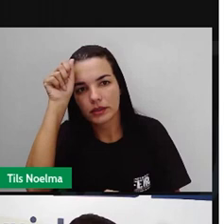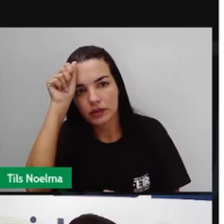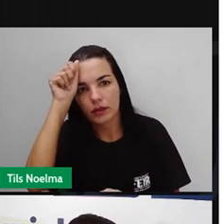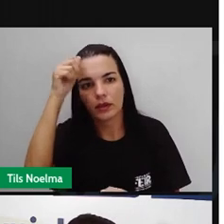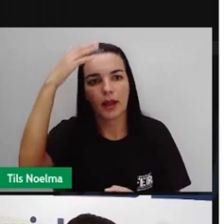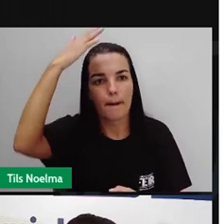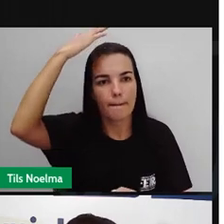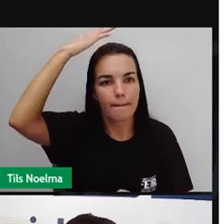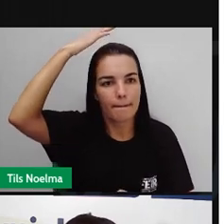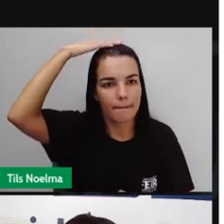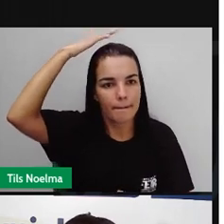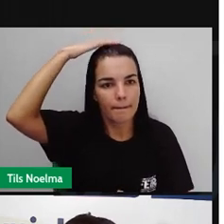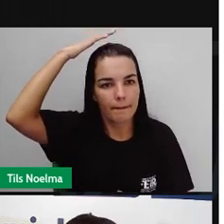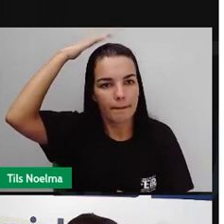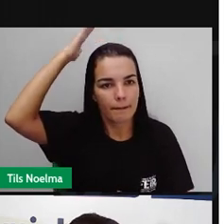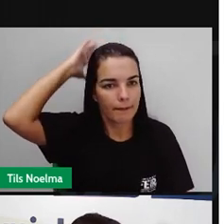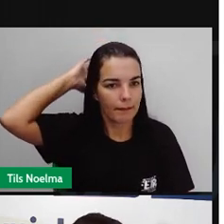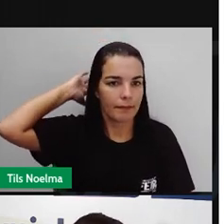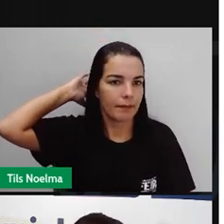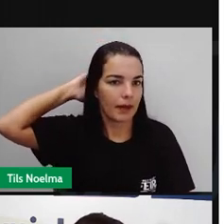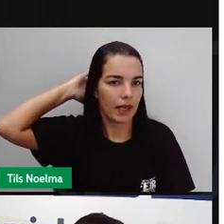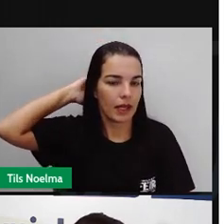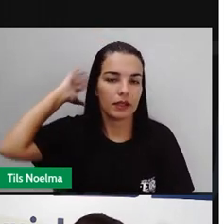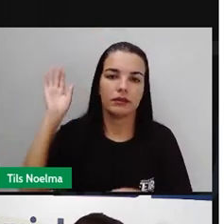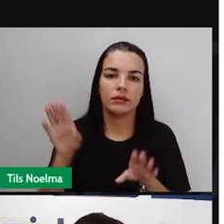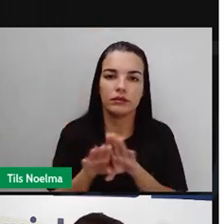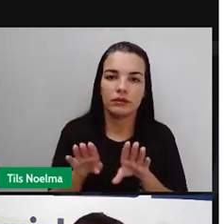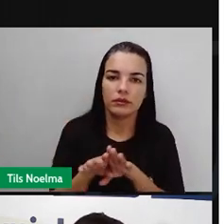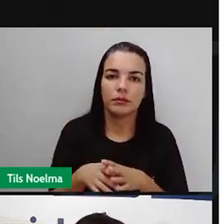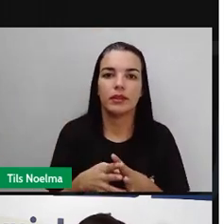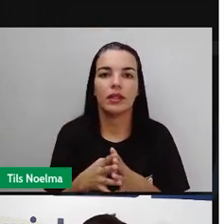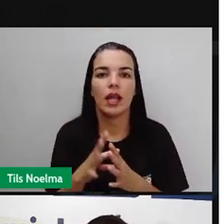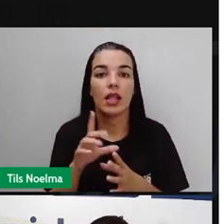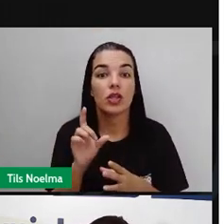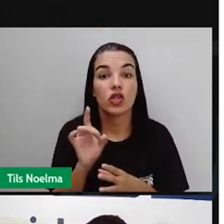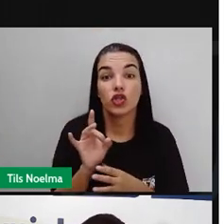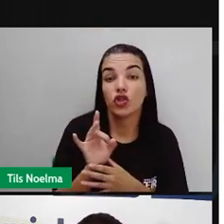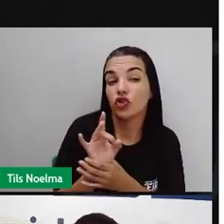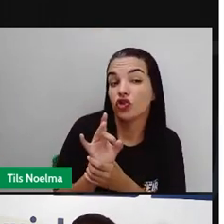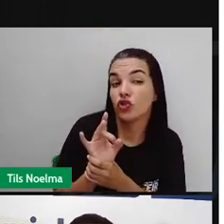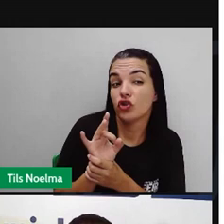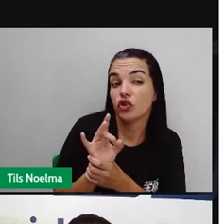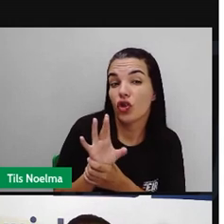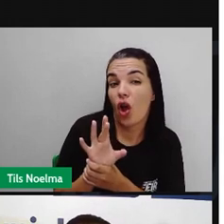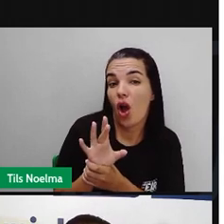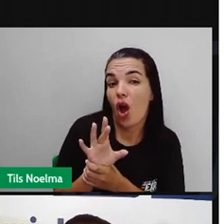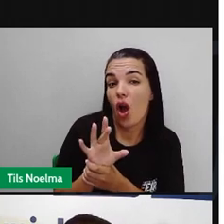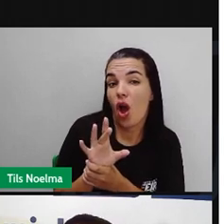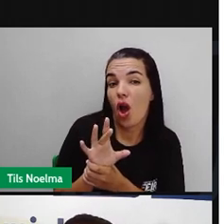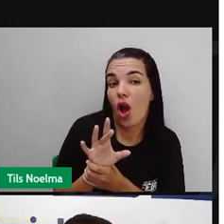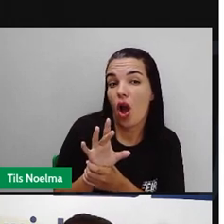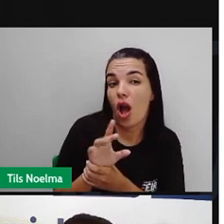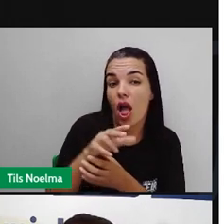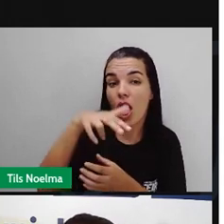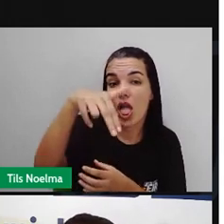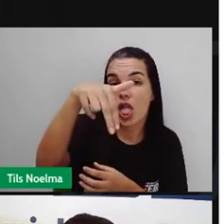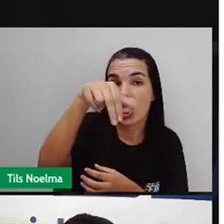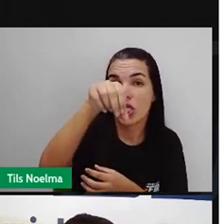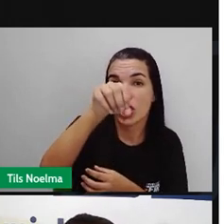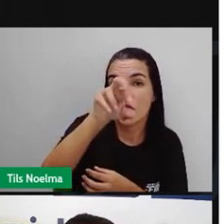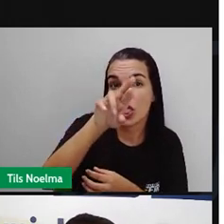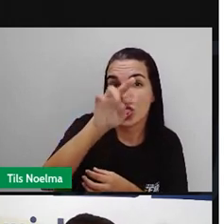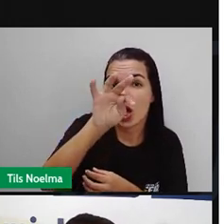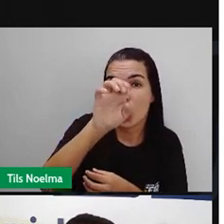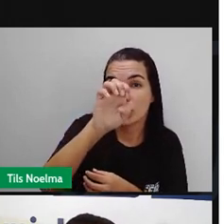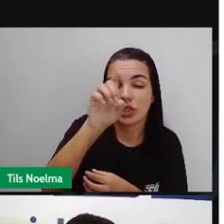Grosso, Tocantins, Maranhão. Nós que ela não pega somente a região nossa. Nós temos